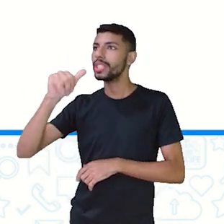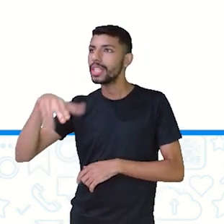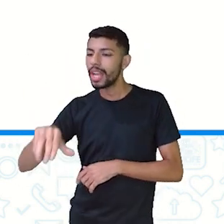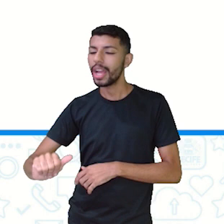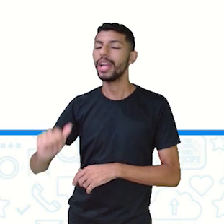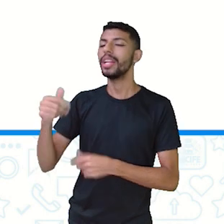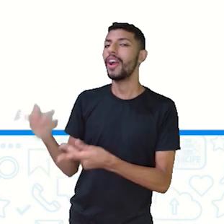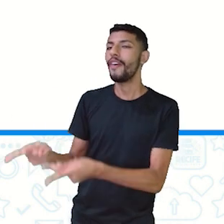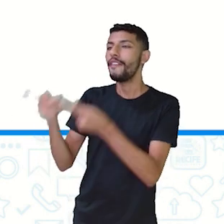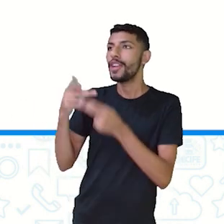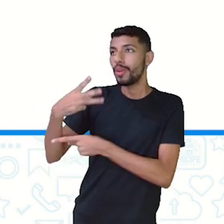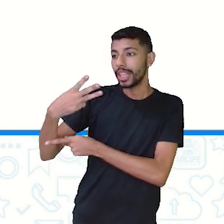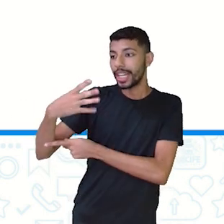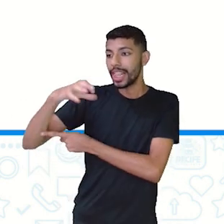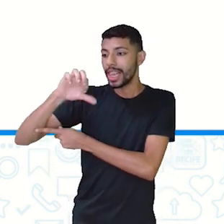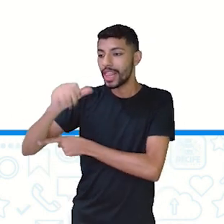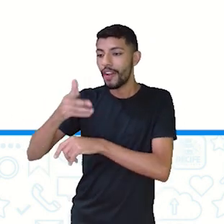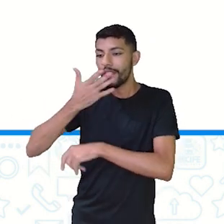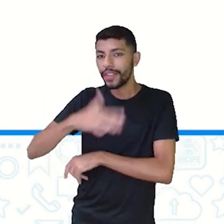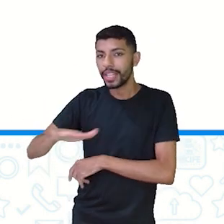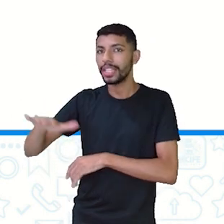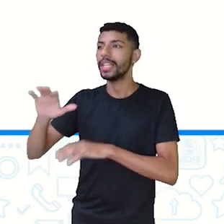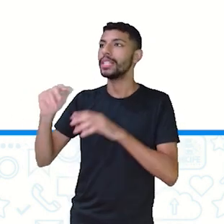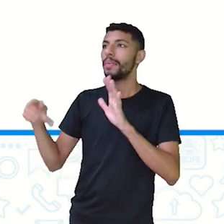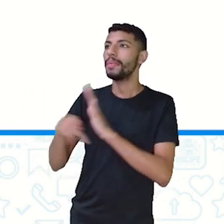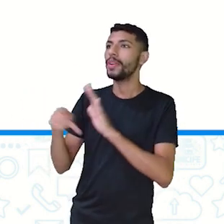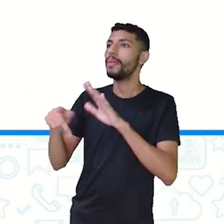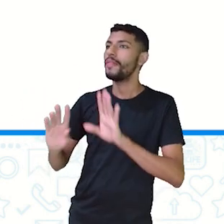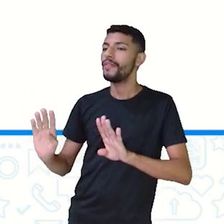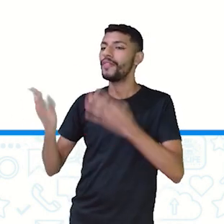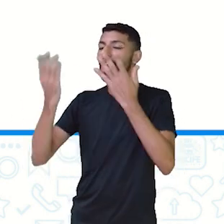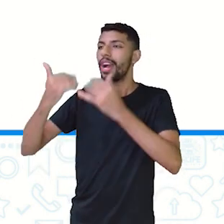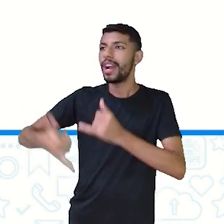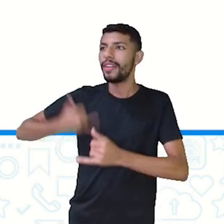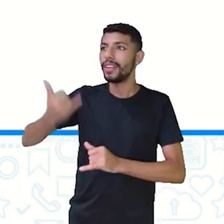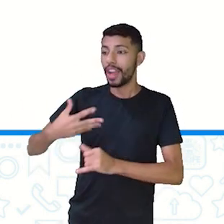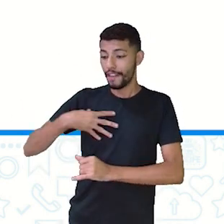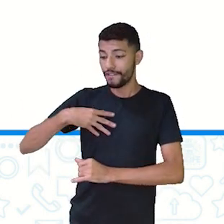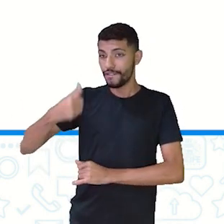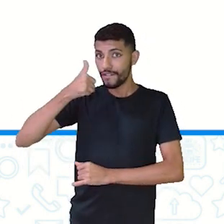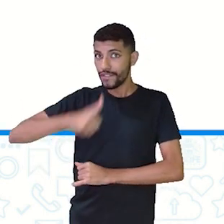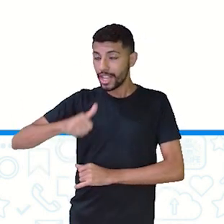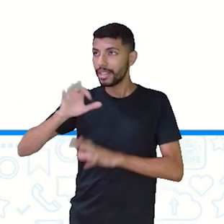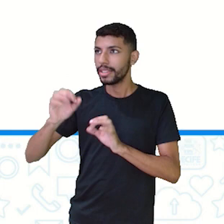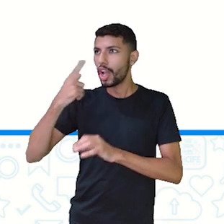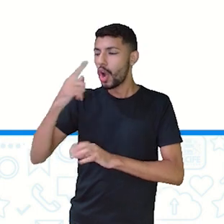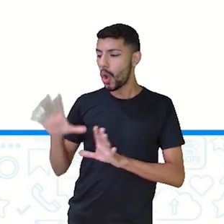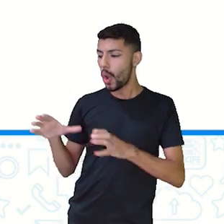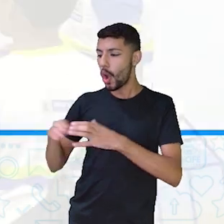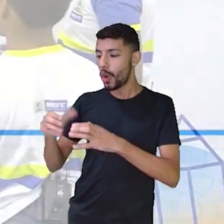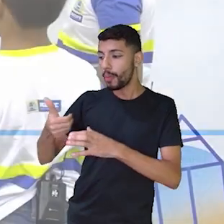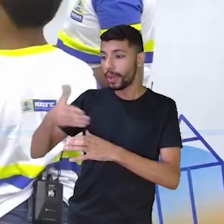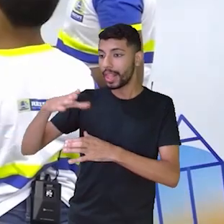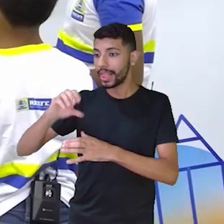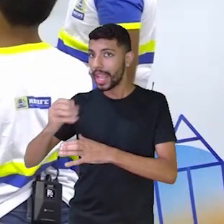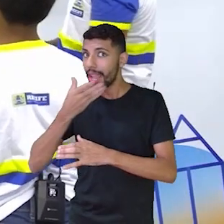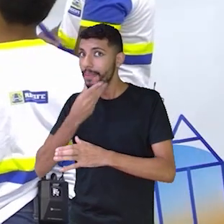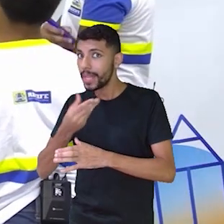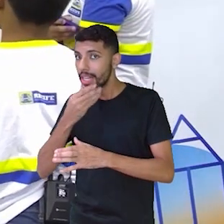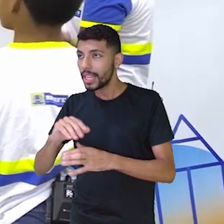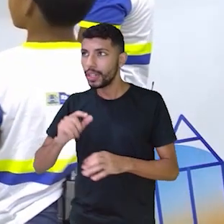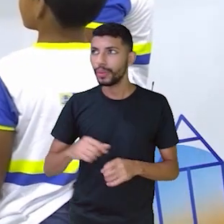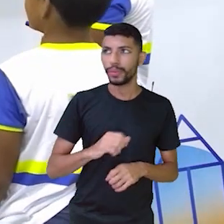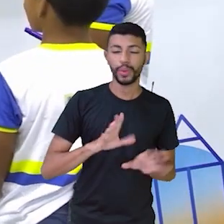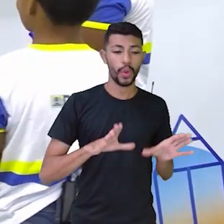para a festa de aniversário da sua filha. 10 são meninos. Quantas são as meninas?